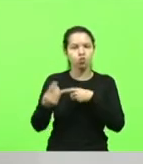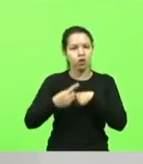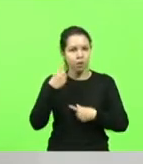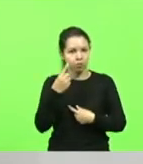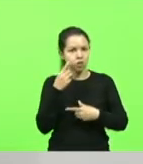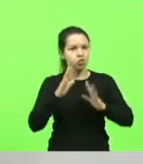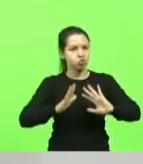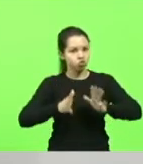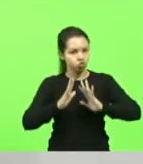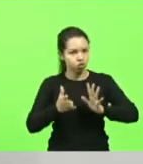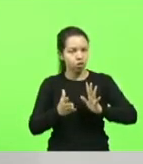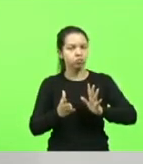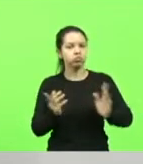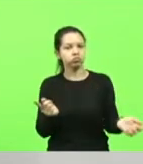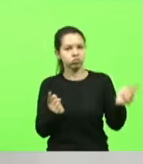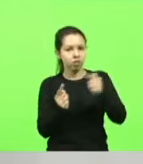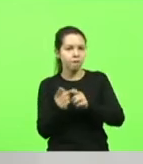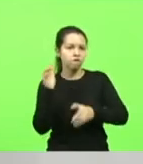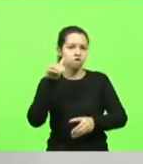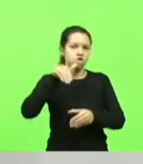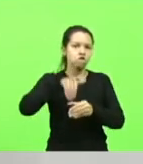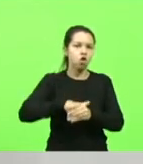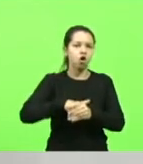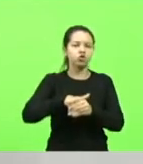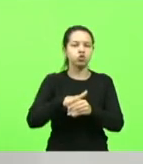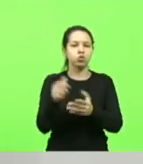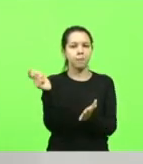no que diz respeito ao voto impresso.